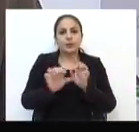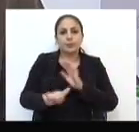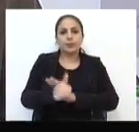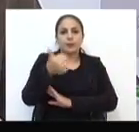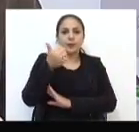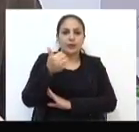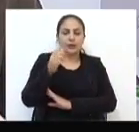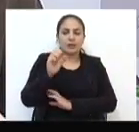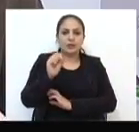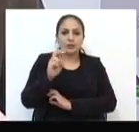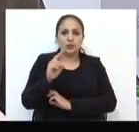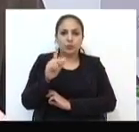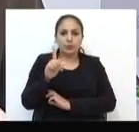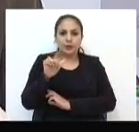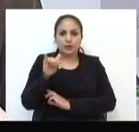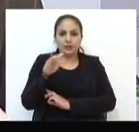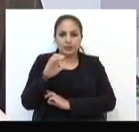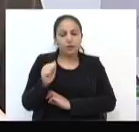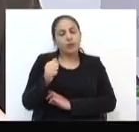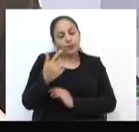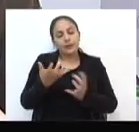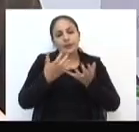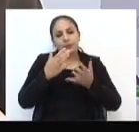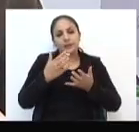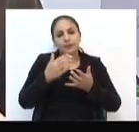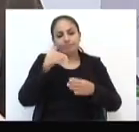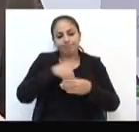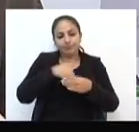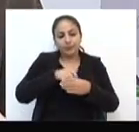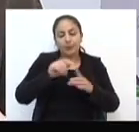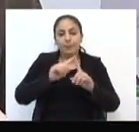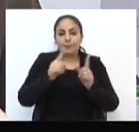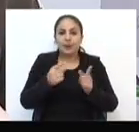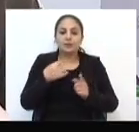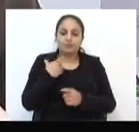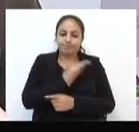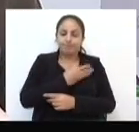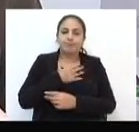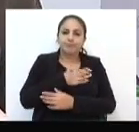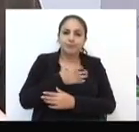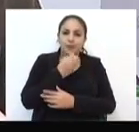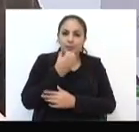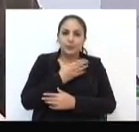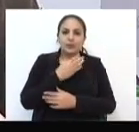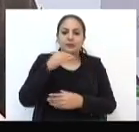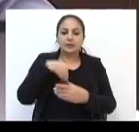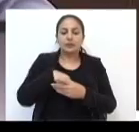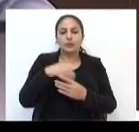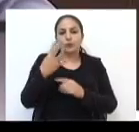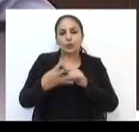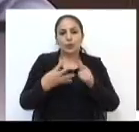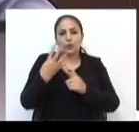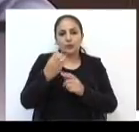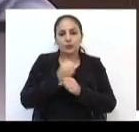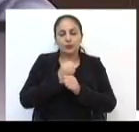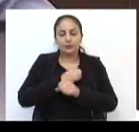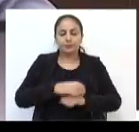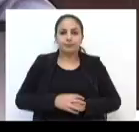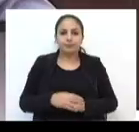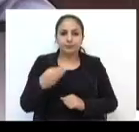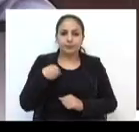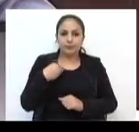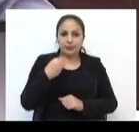verdade, a primeira suplência e, claro que gostaria de estar eleito, mas também a gente está satisfeito com aquilo que foi feito dentro dos quatro anos. O médico